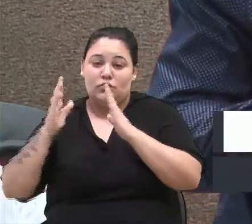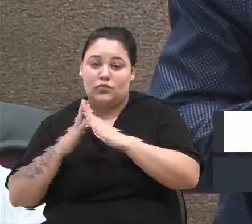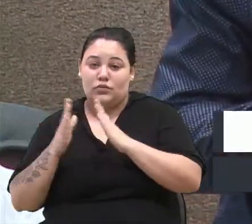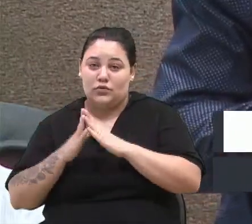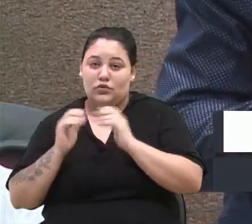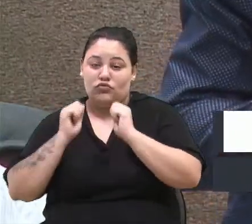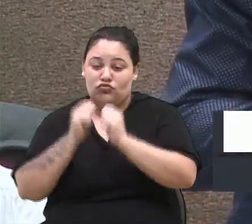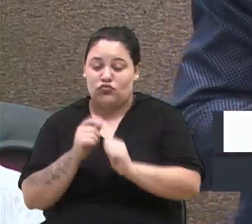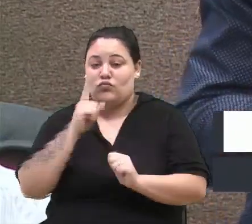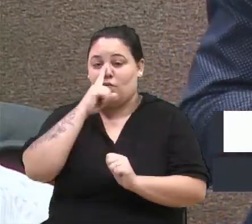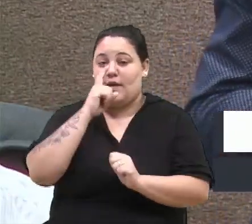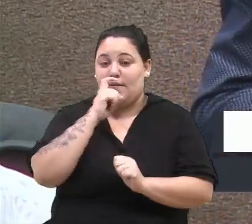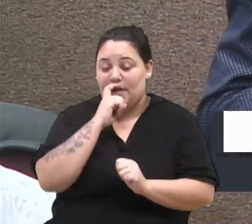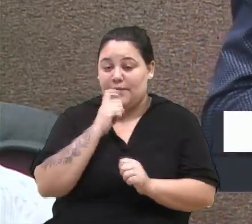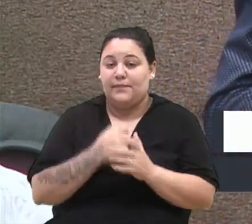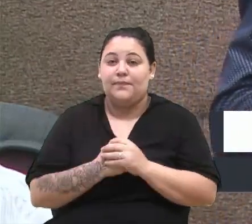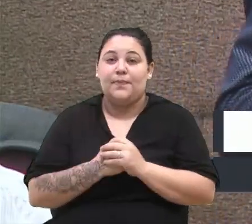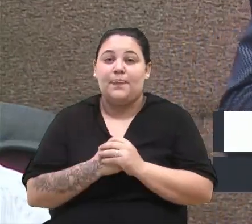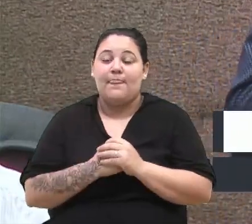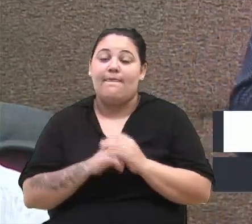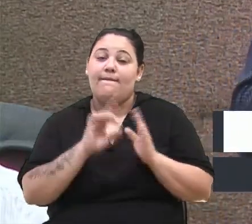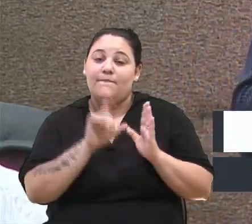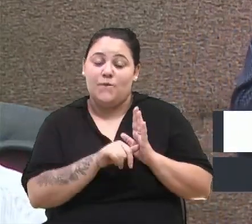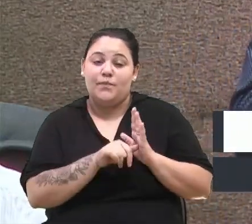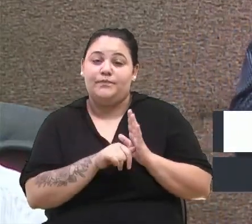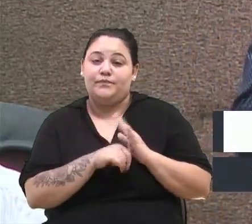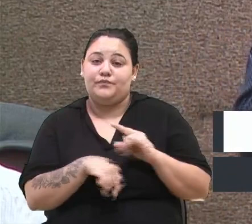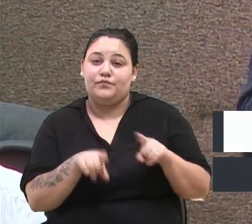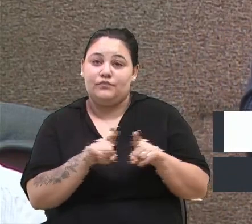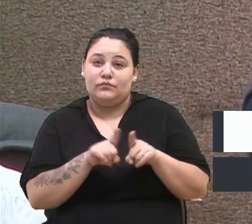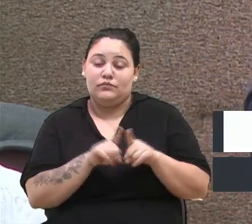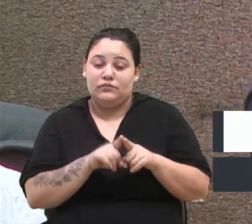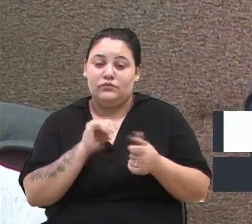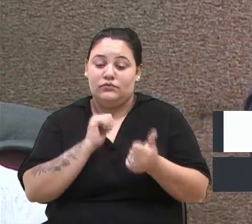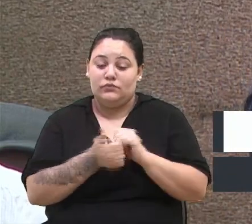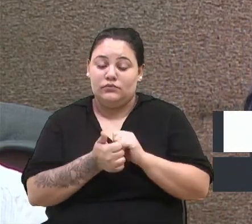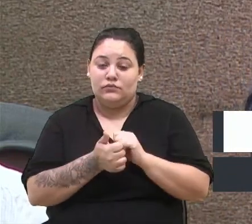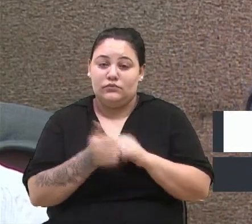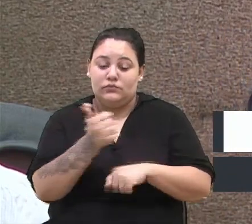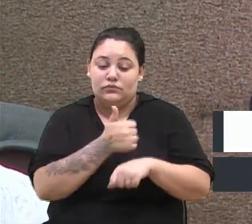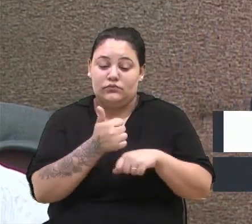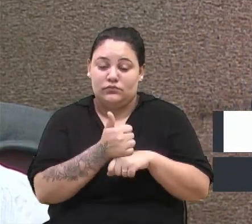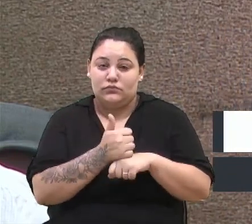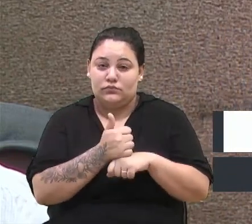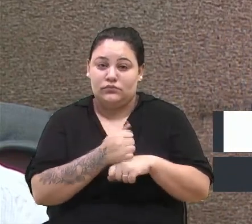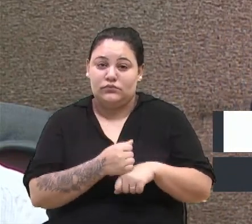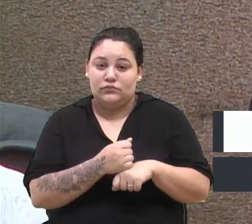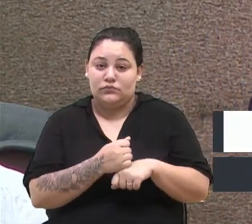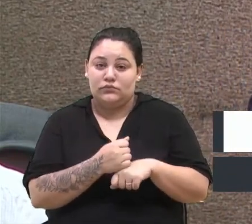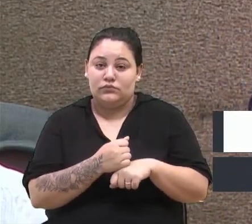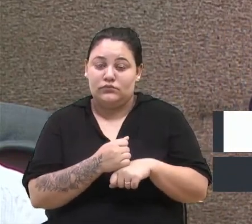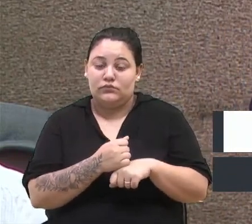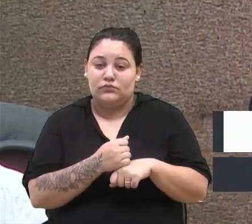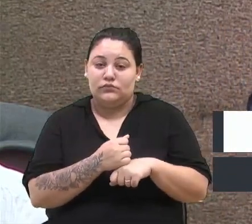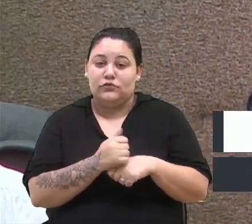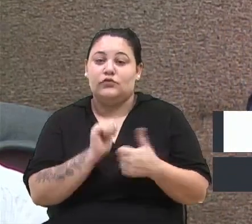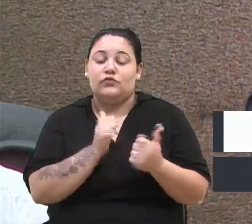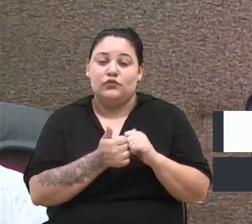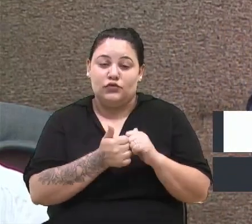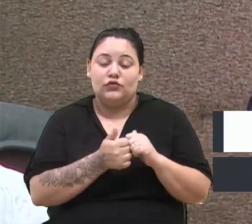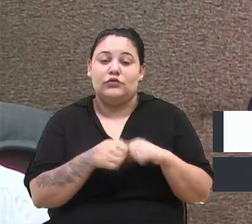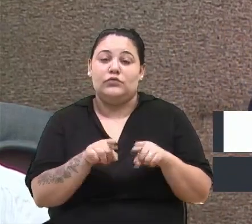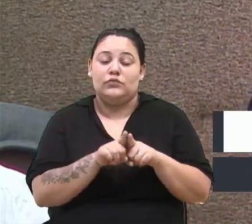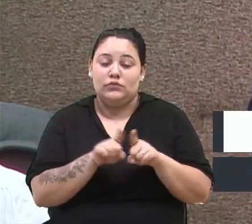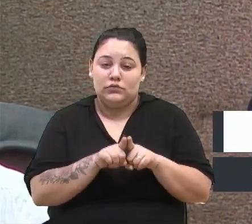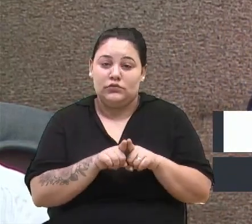seus pais. Além disso, foi esportista, jogou futebol no Esporte Clube Juvenil de San Brás, até os